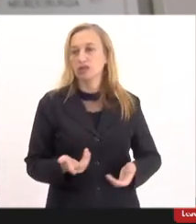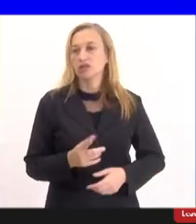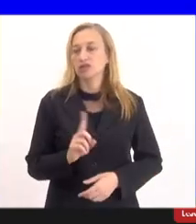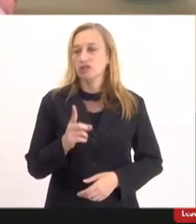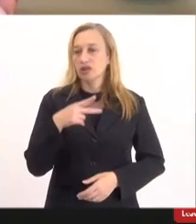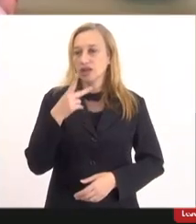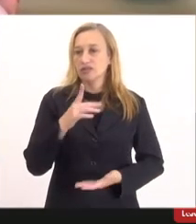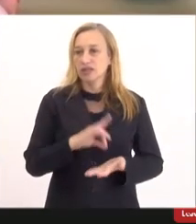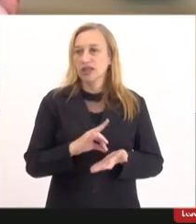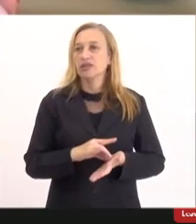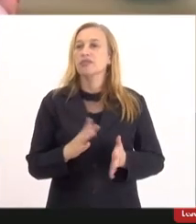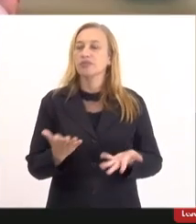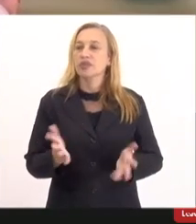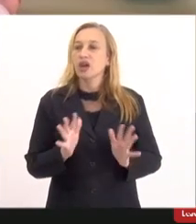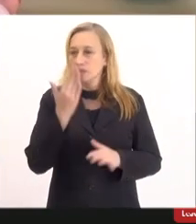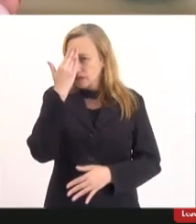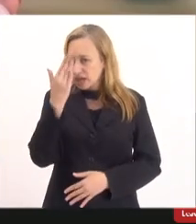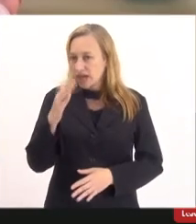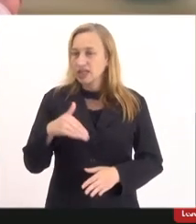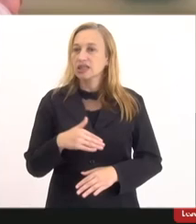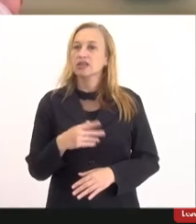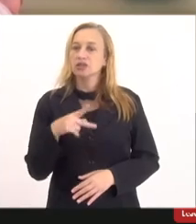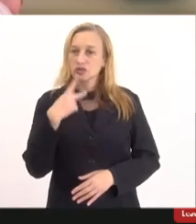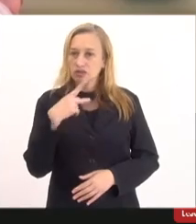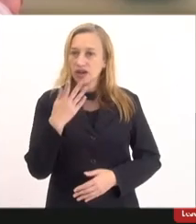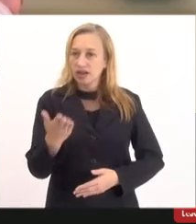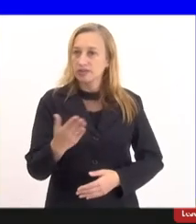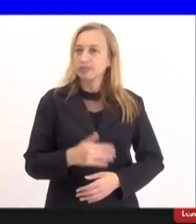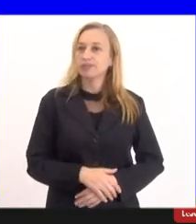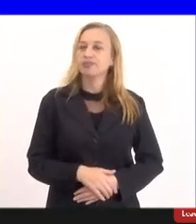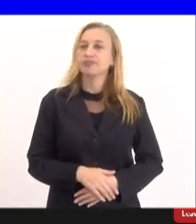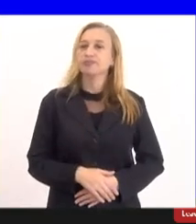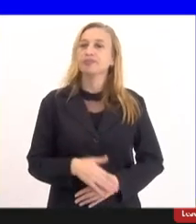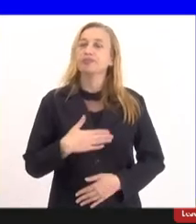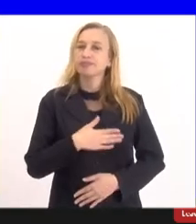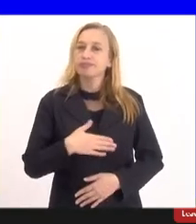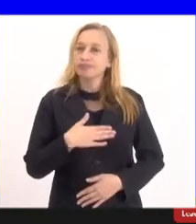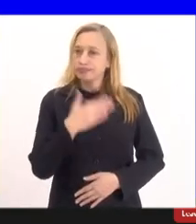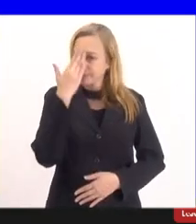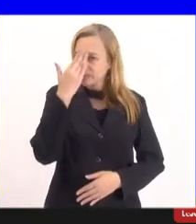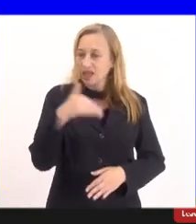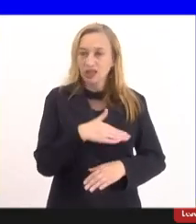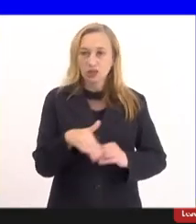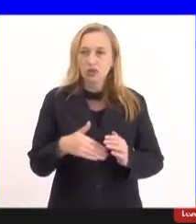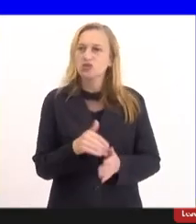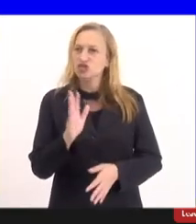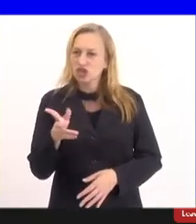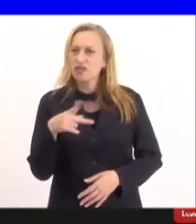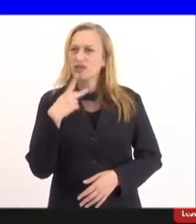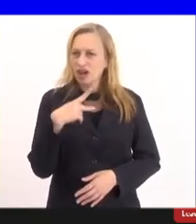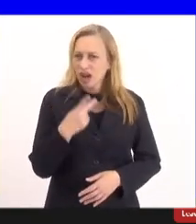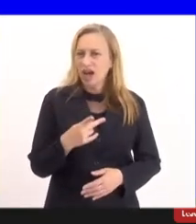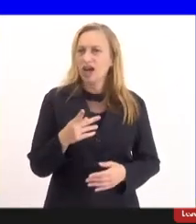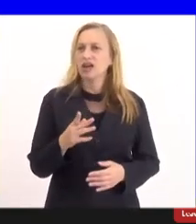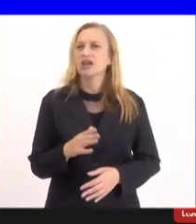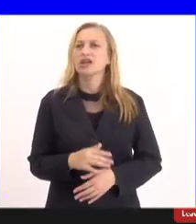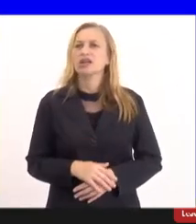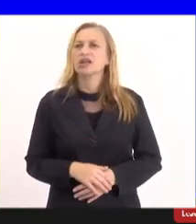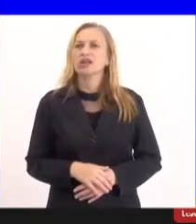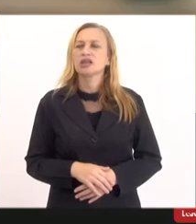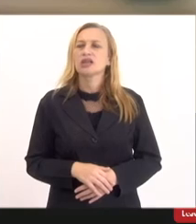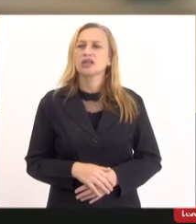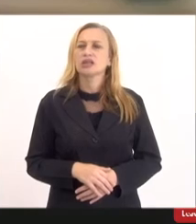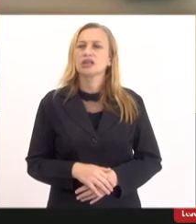favor obrigada por sua participação gostaria de agradecer a todos todos já falaram todos já se despediram por favor